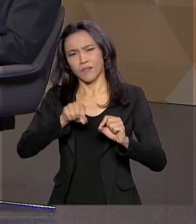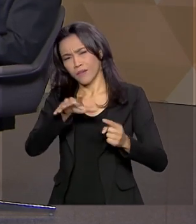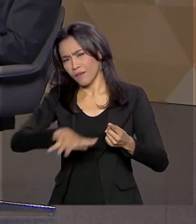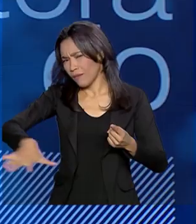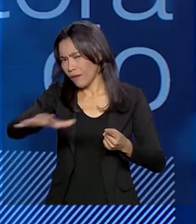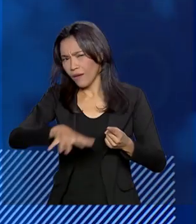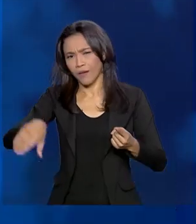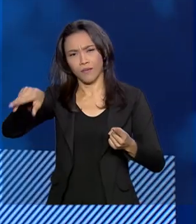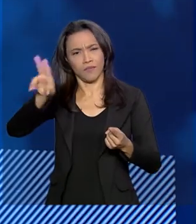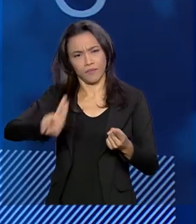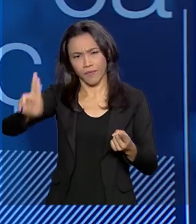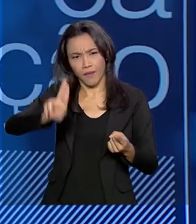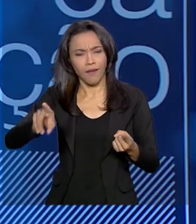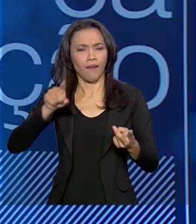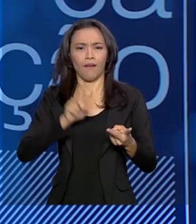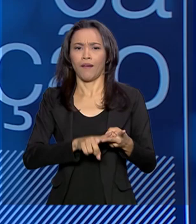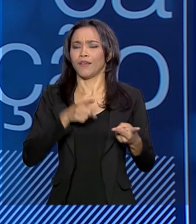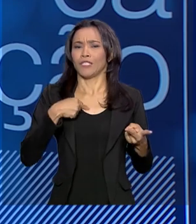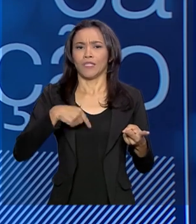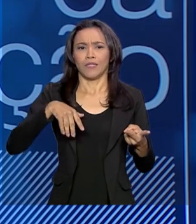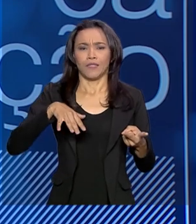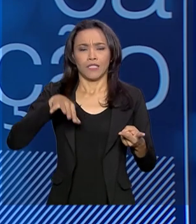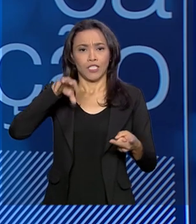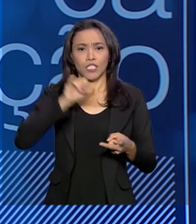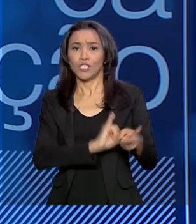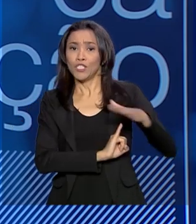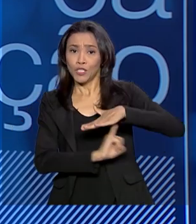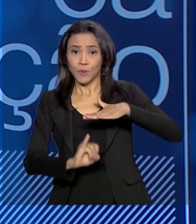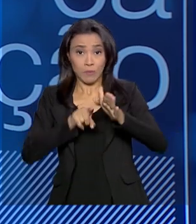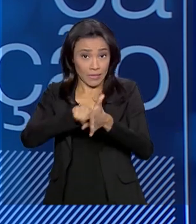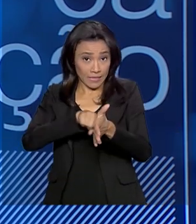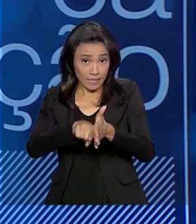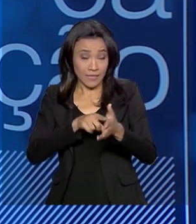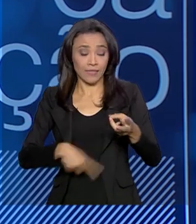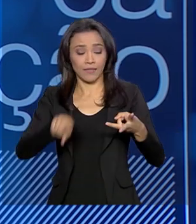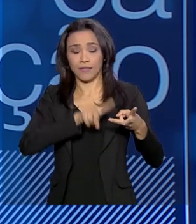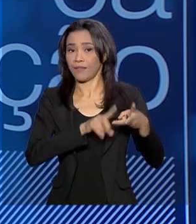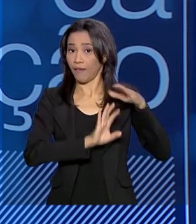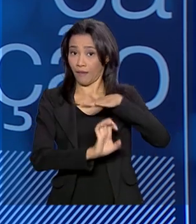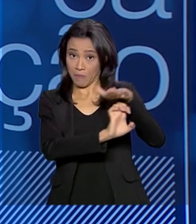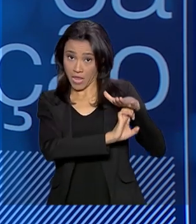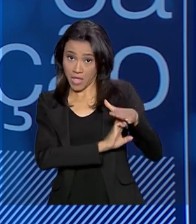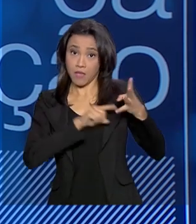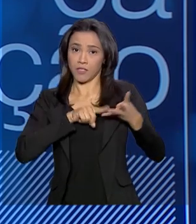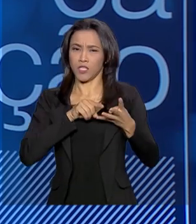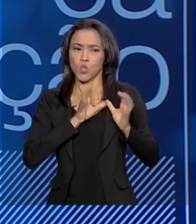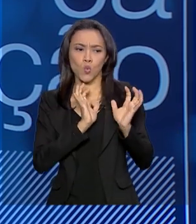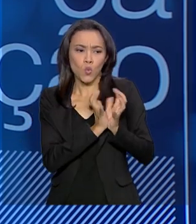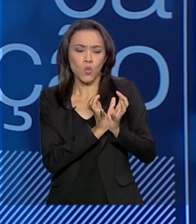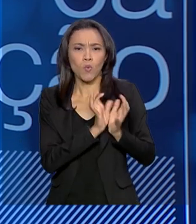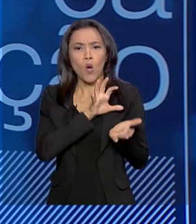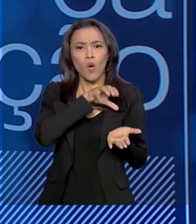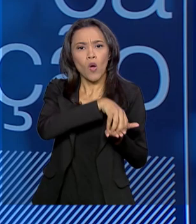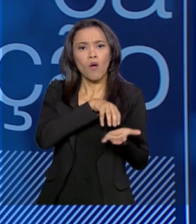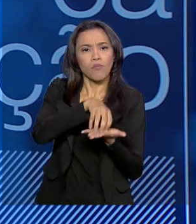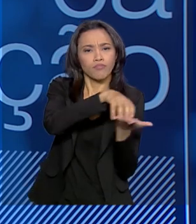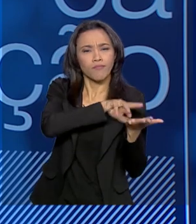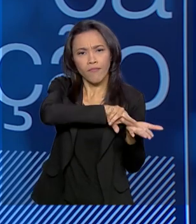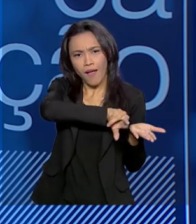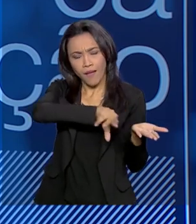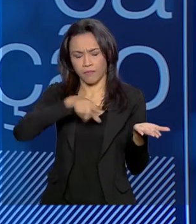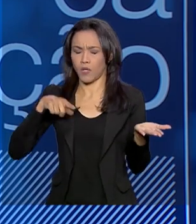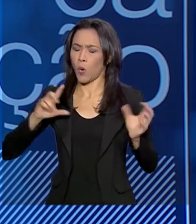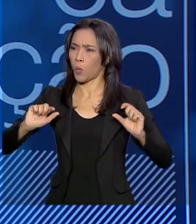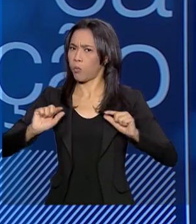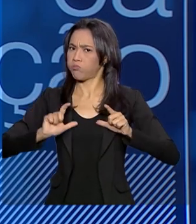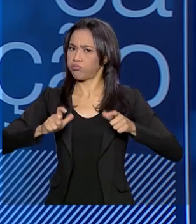universidades, institutos de pesquisa, empresas, organizações diversas. Então, ele tem um trabalho muito grande,